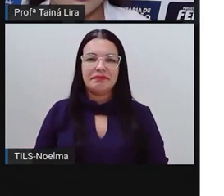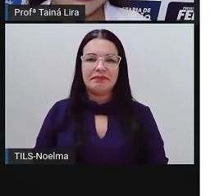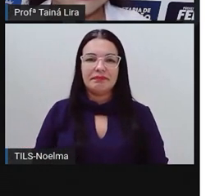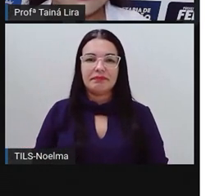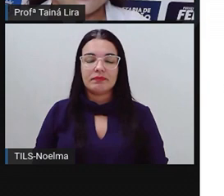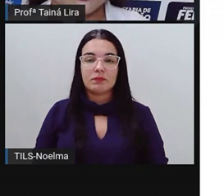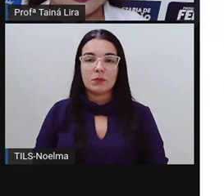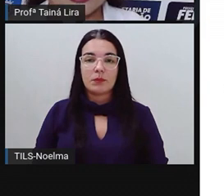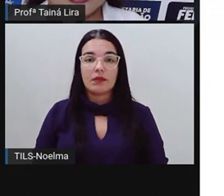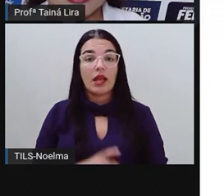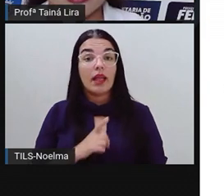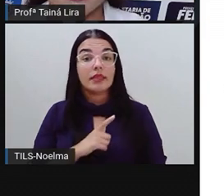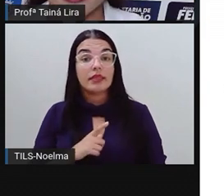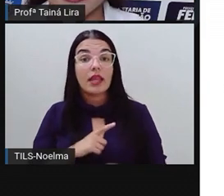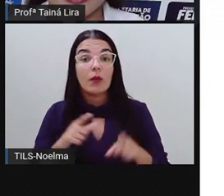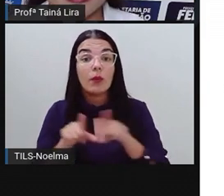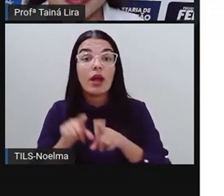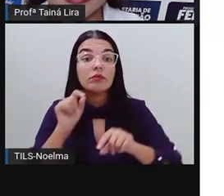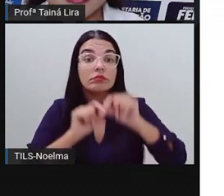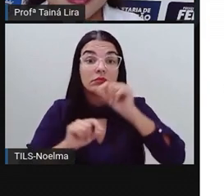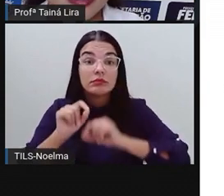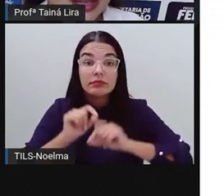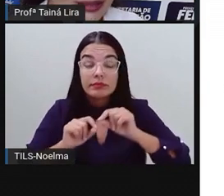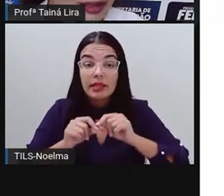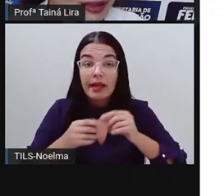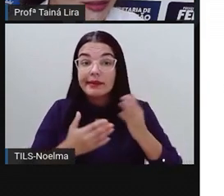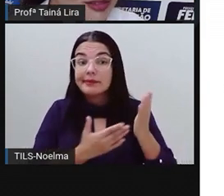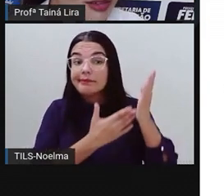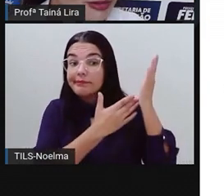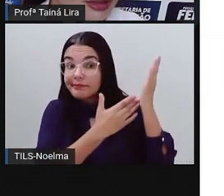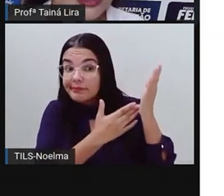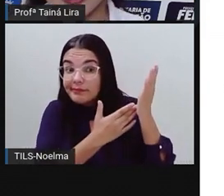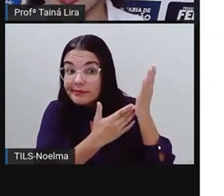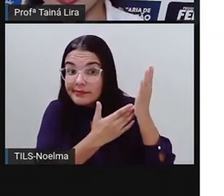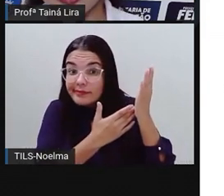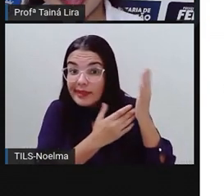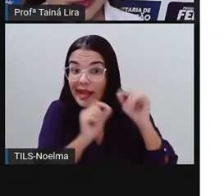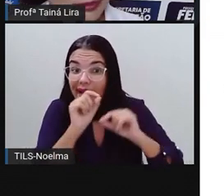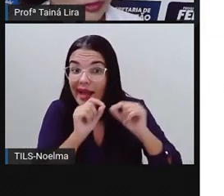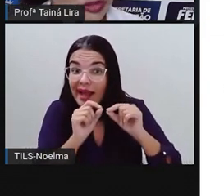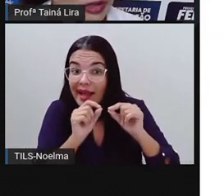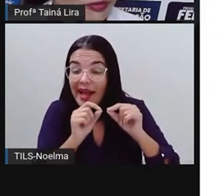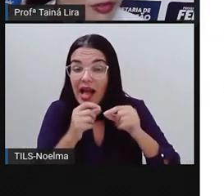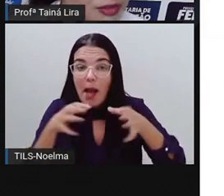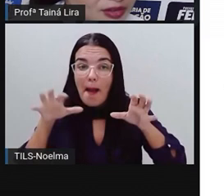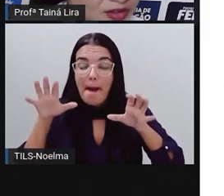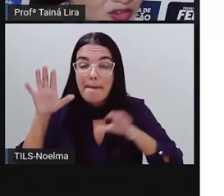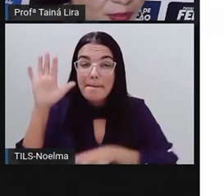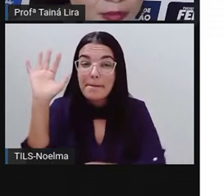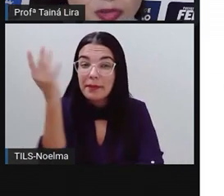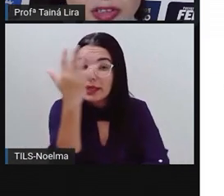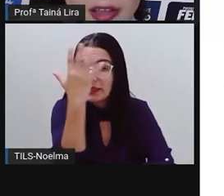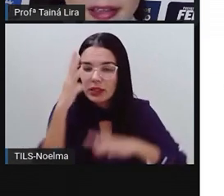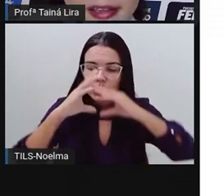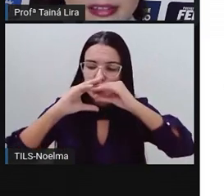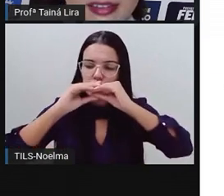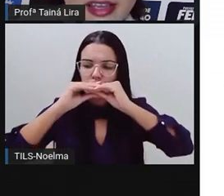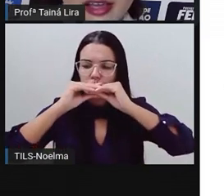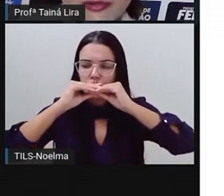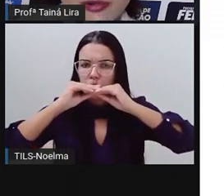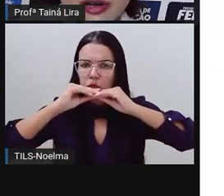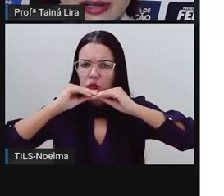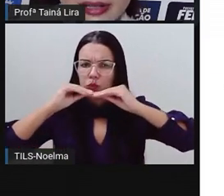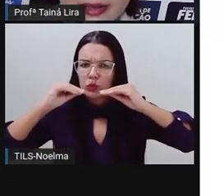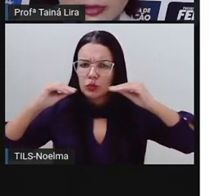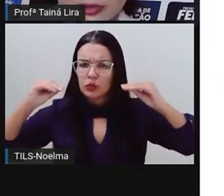Ó, e aí a gente tem também, ó, plantas desidratadas. E eu até trouxe aqui pra mostrar a vocês, deixa eu pra mostrar. Esse